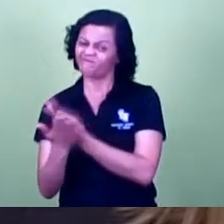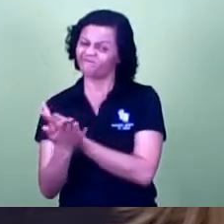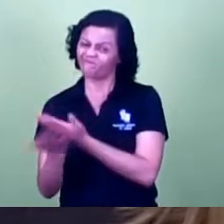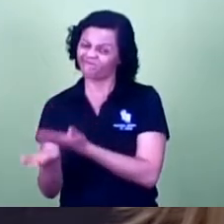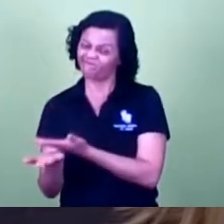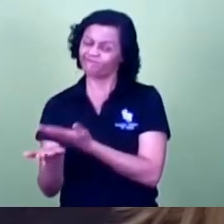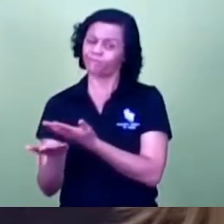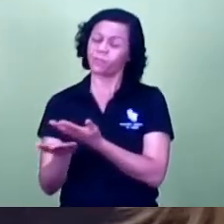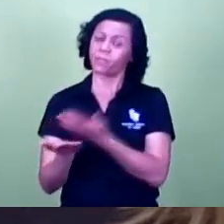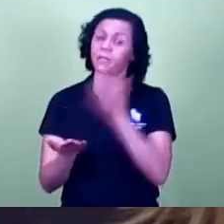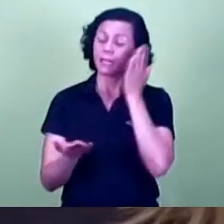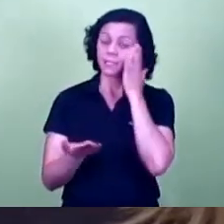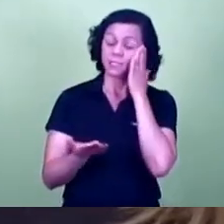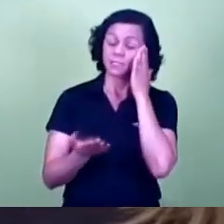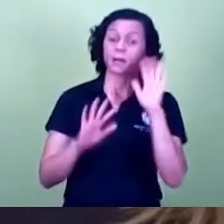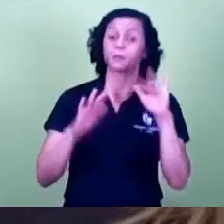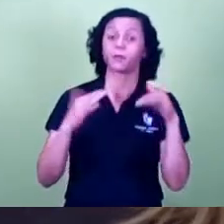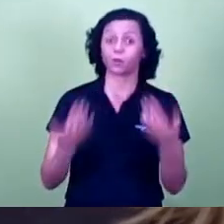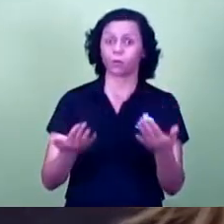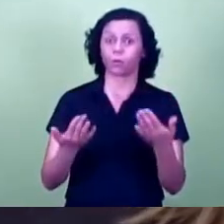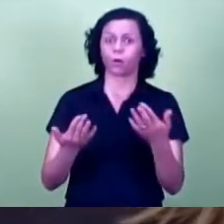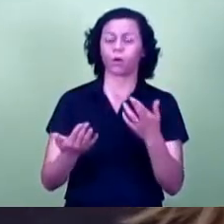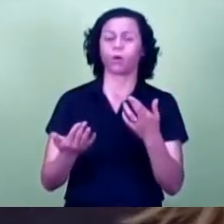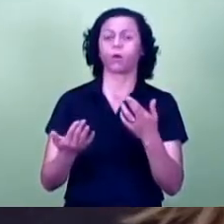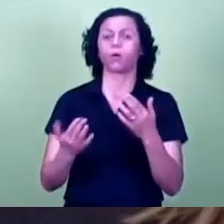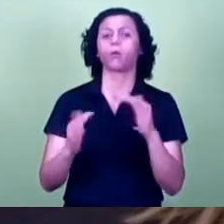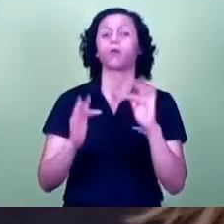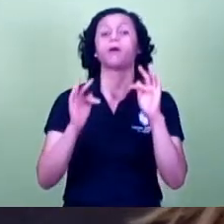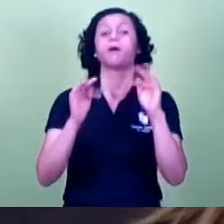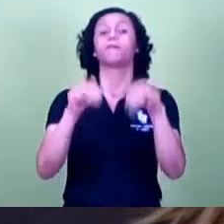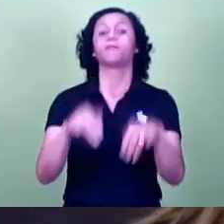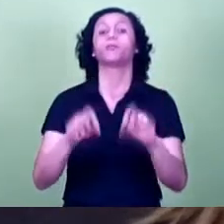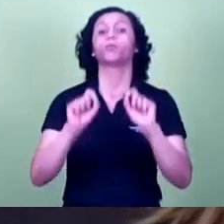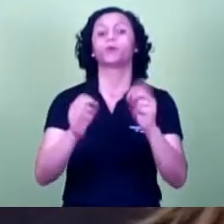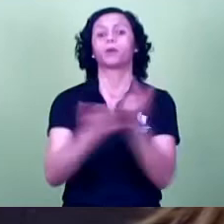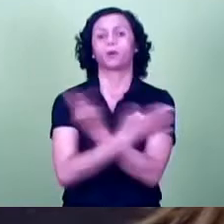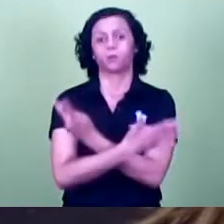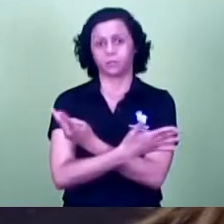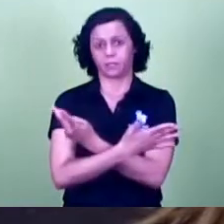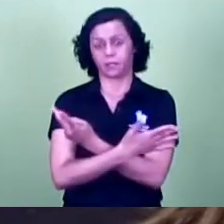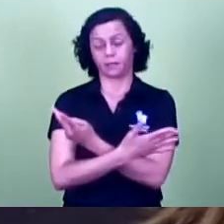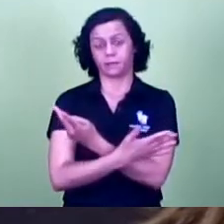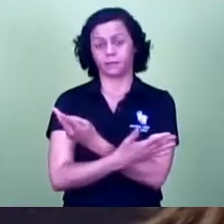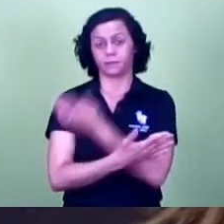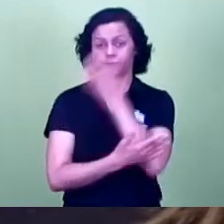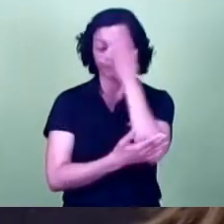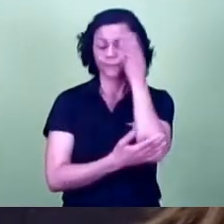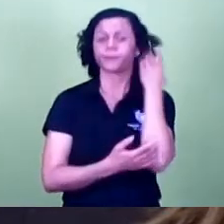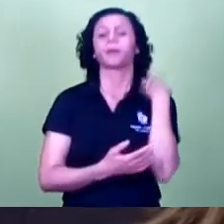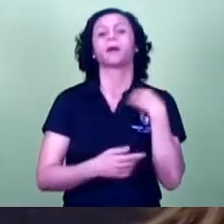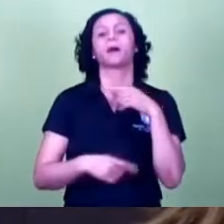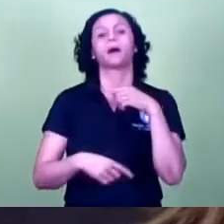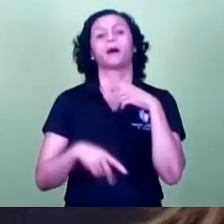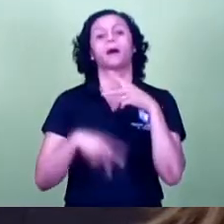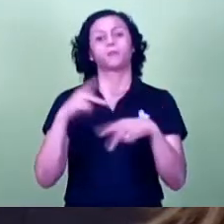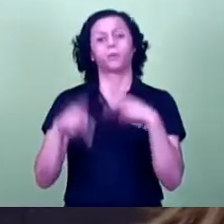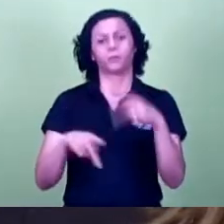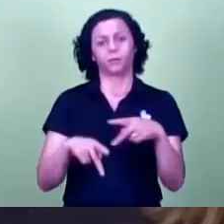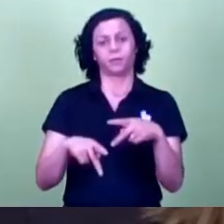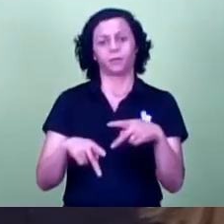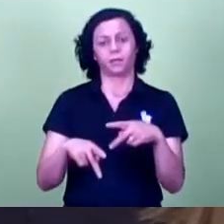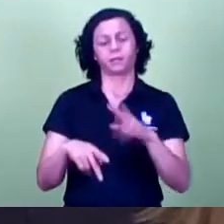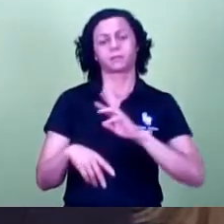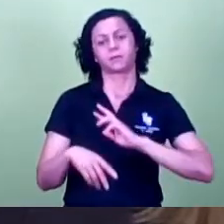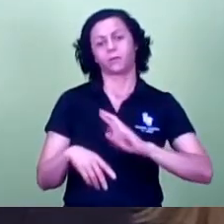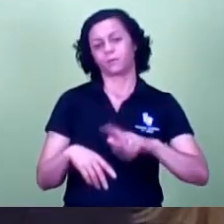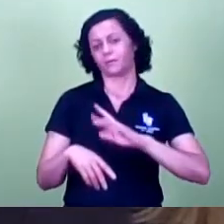muito bem qual é o resultado no final disso tudo são trabalhadores é a primeira a população não é como bem já disse que